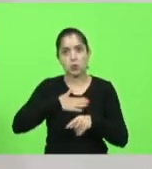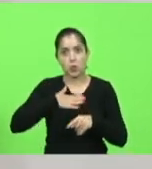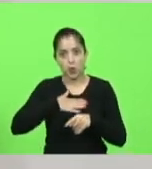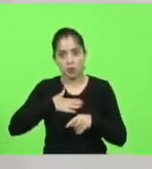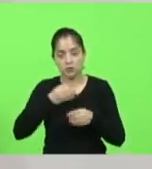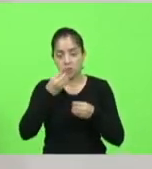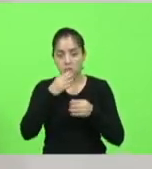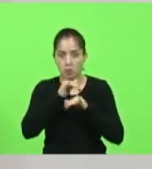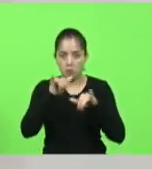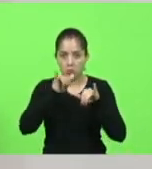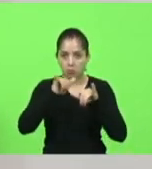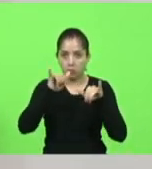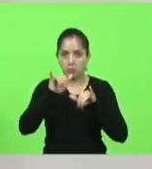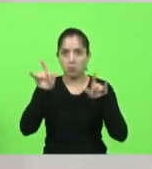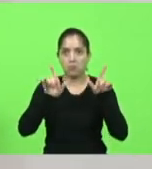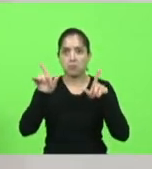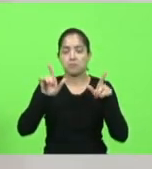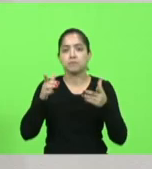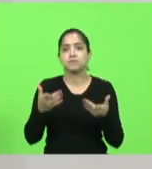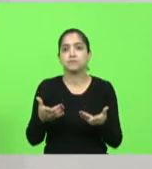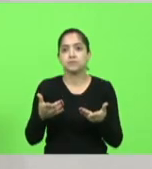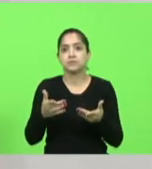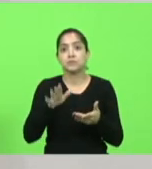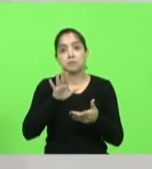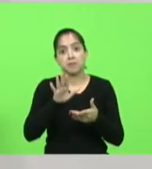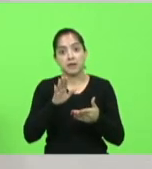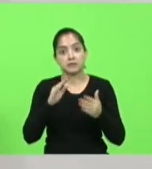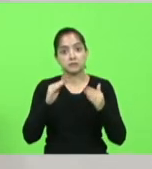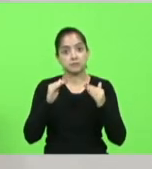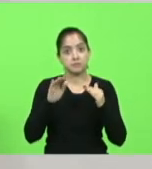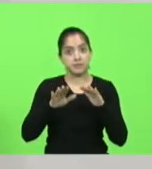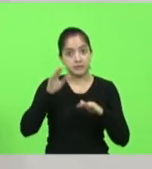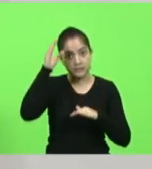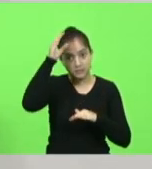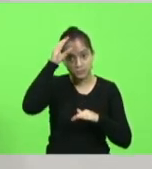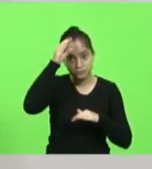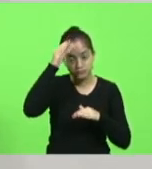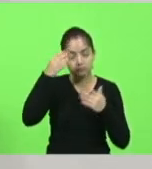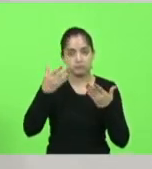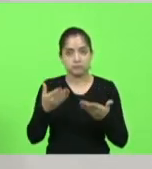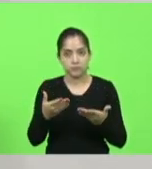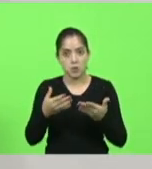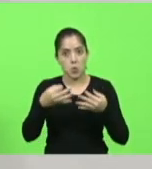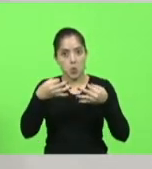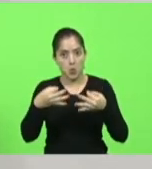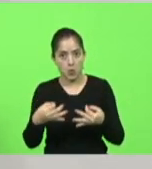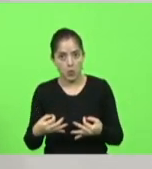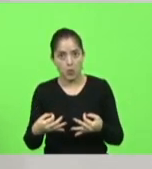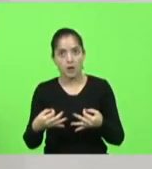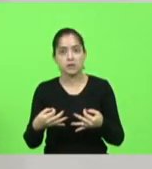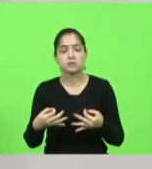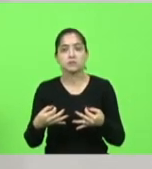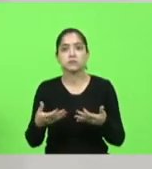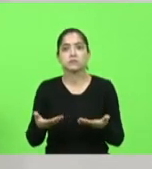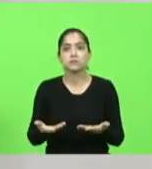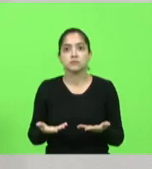mídia. mas vamos ser coerentes, vamos ser corretos, vamos ser honestos.